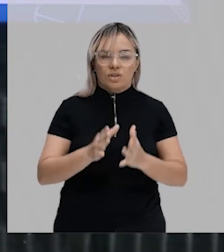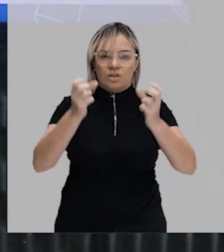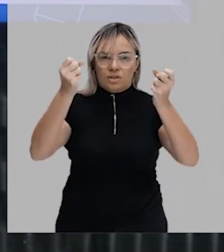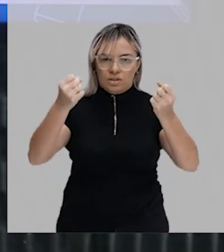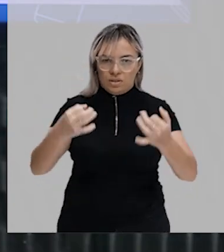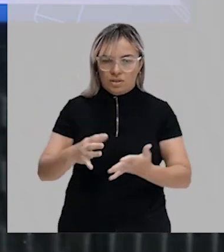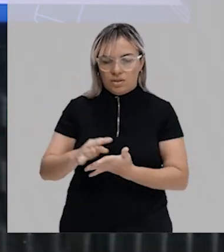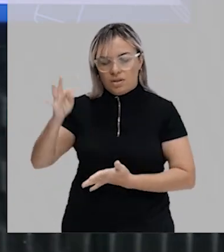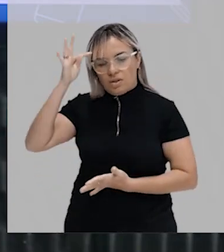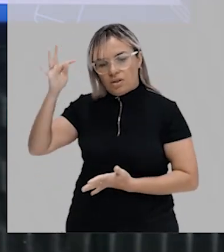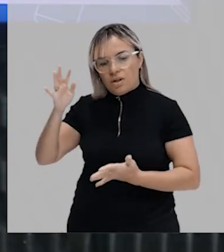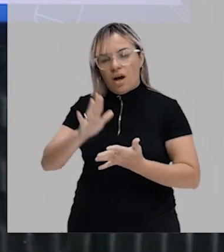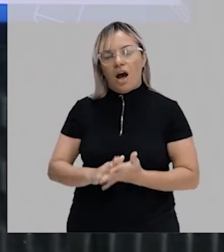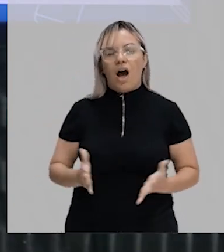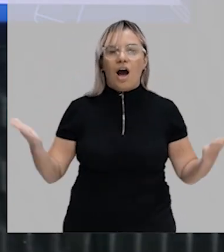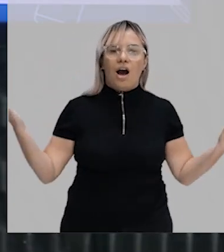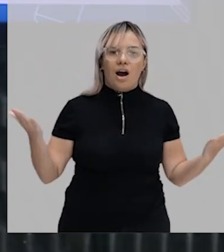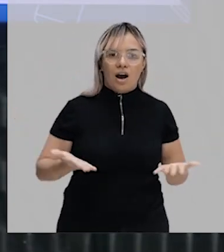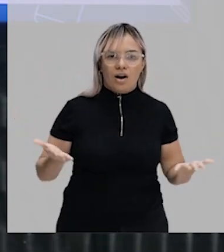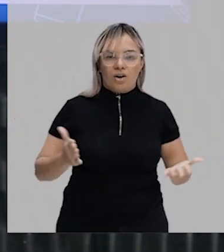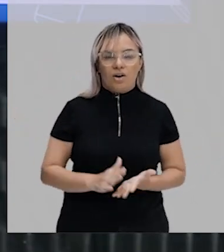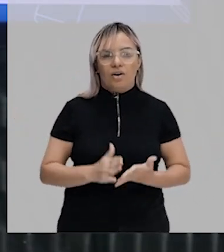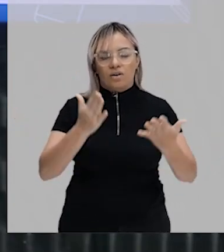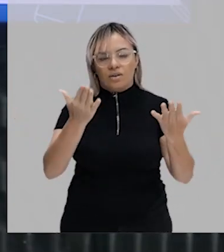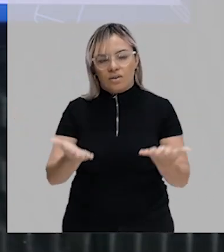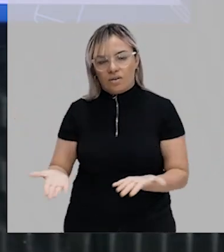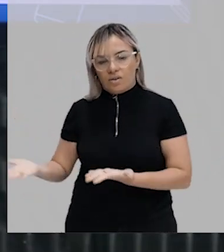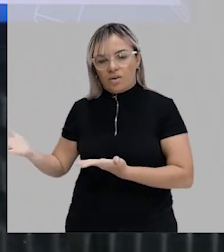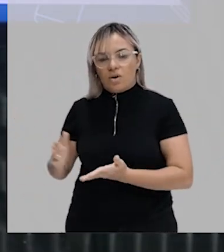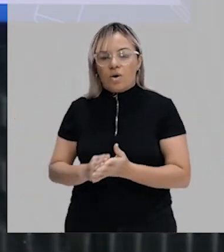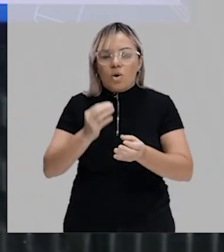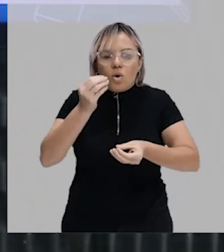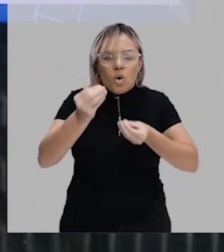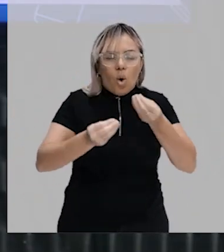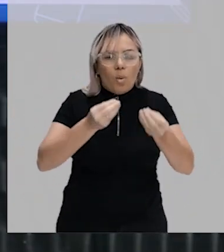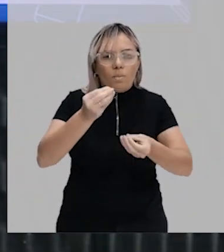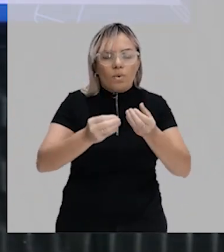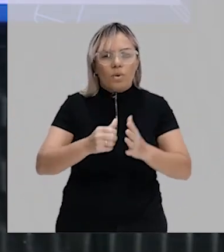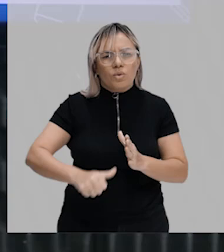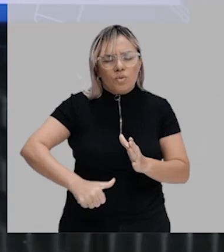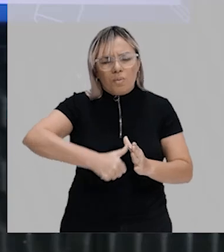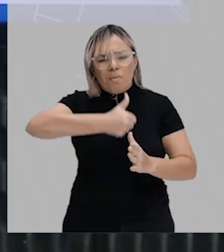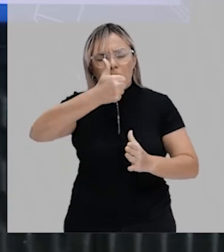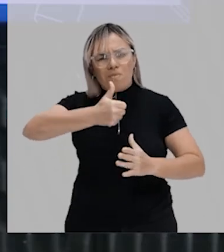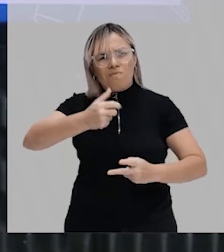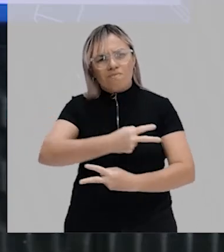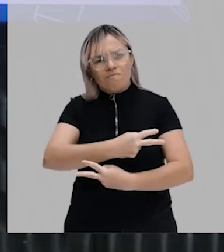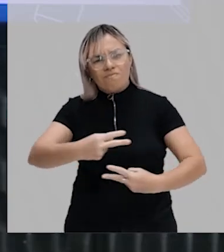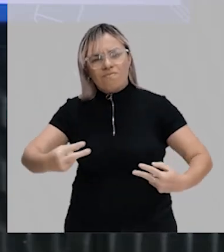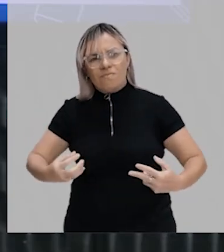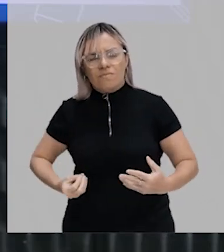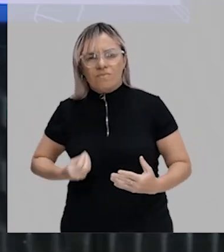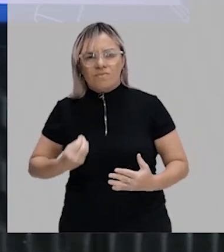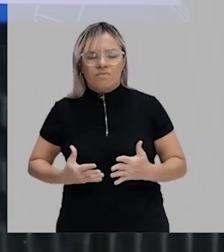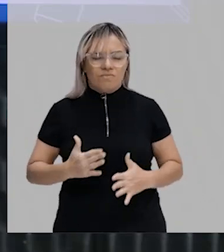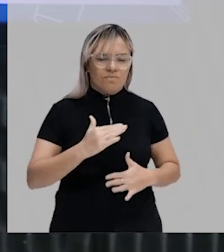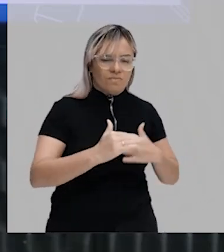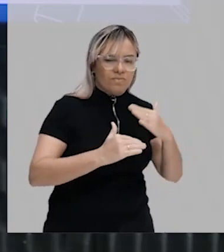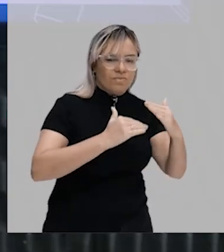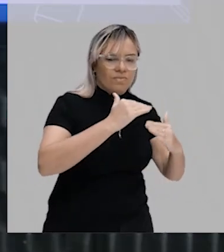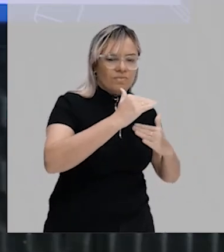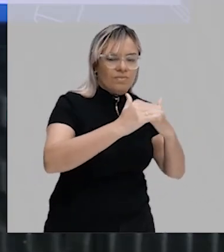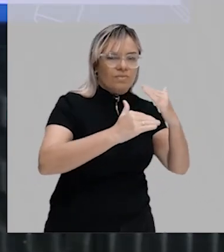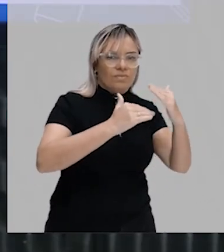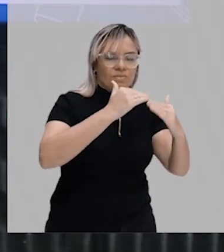em teoria. A gente vai falar agora sobre a maneira como os seres vivos foram desenvolvendo